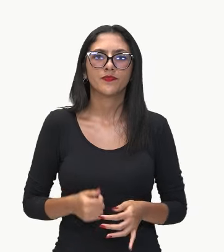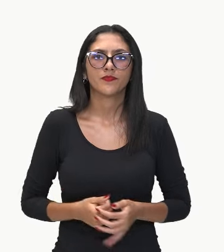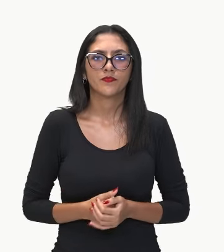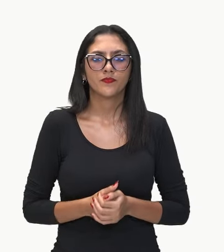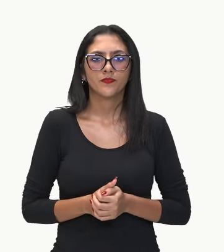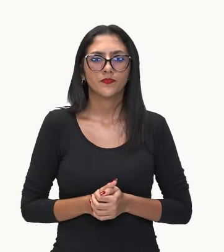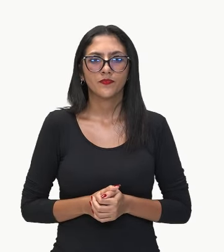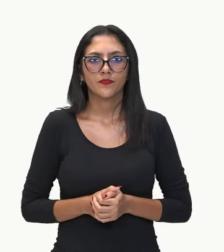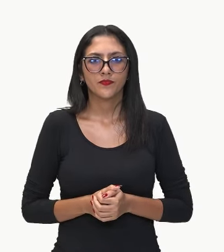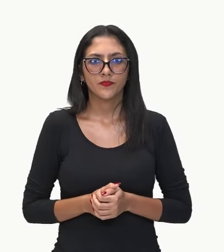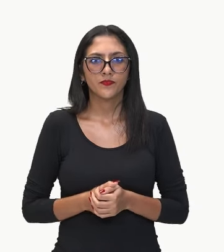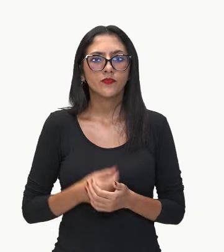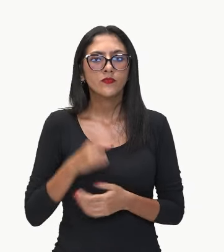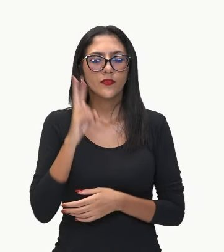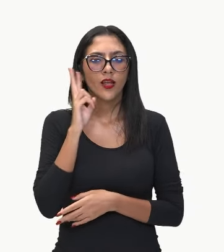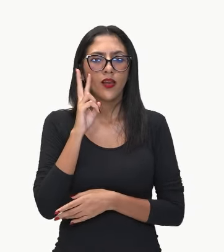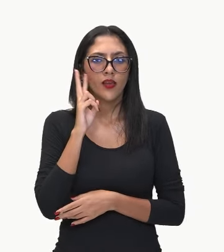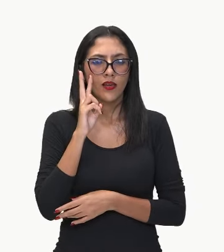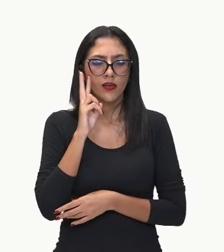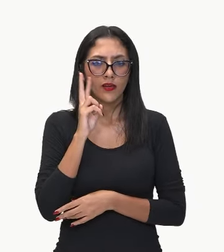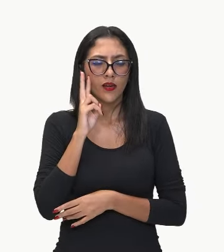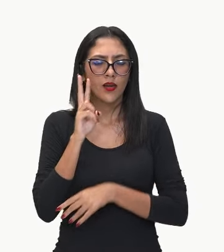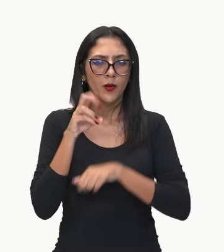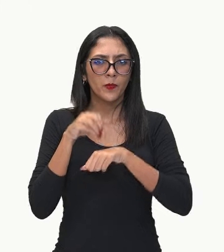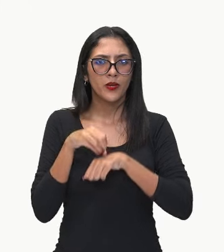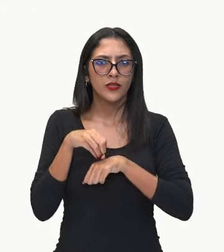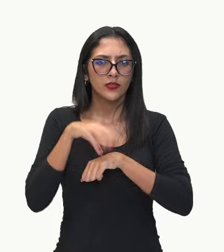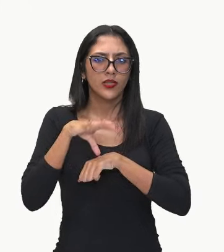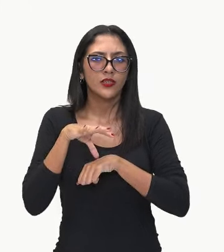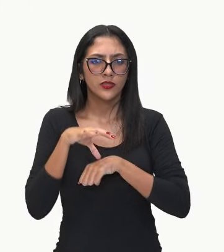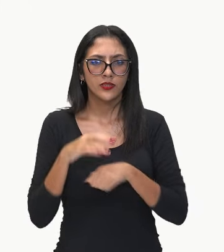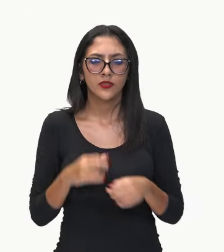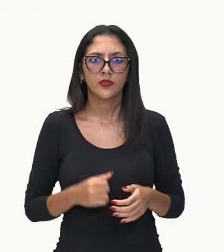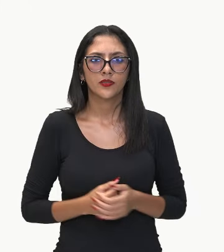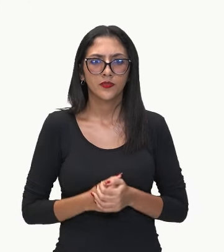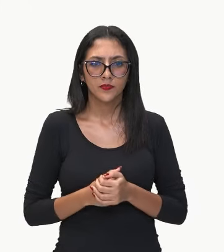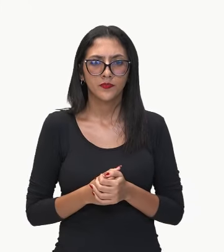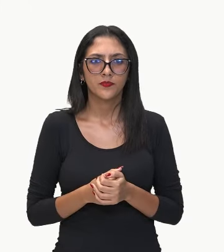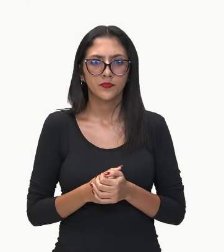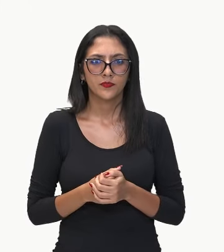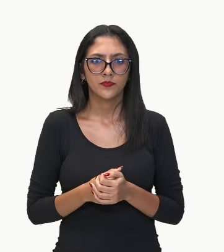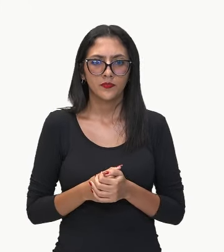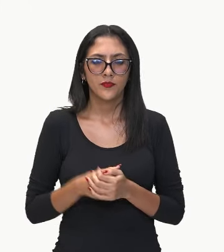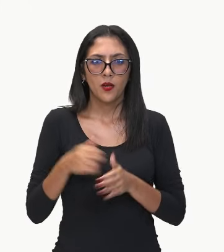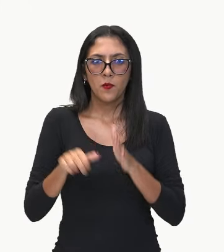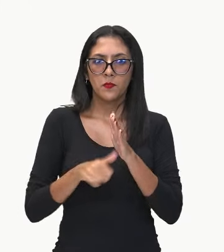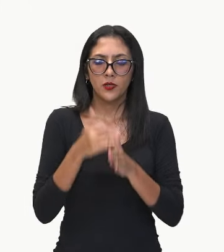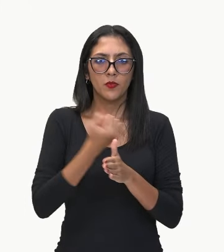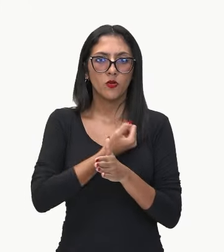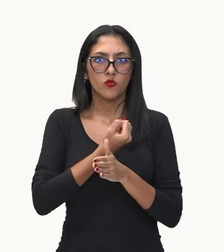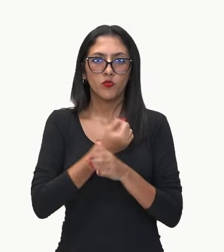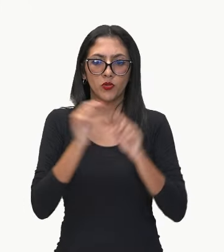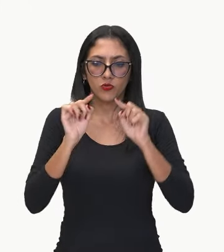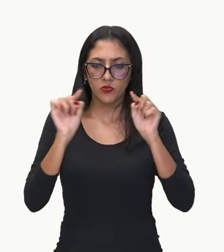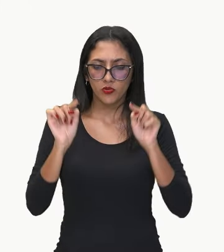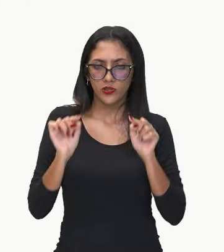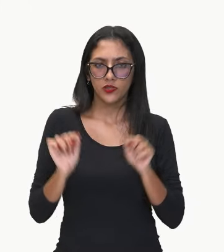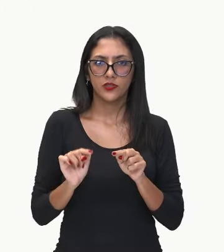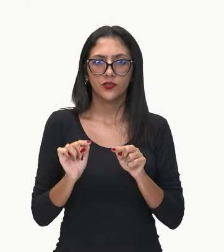Não esqueça a dica de dentro para fora.